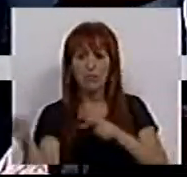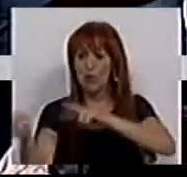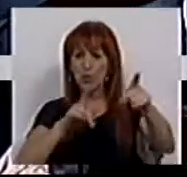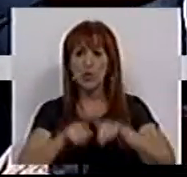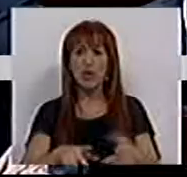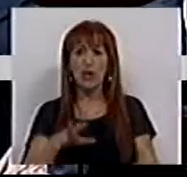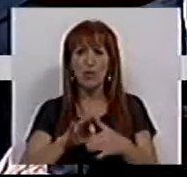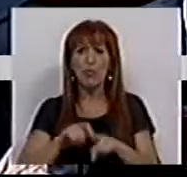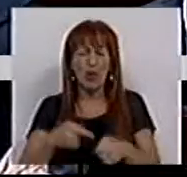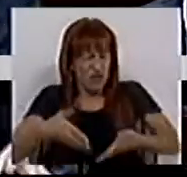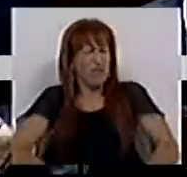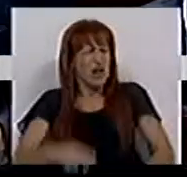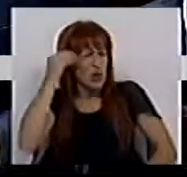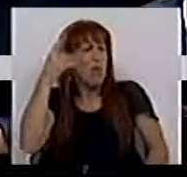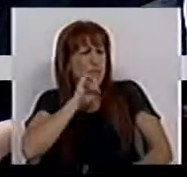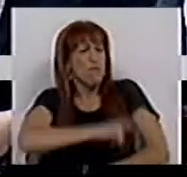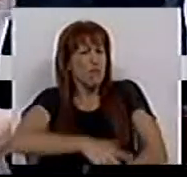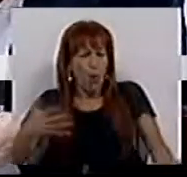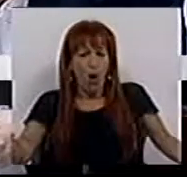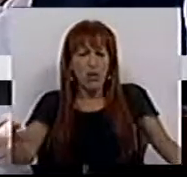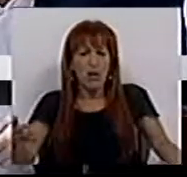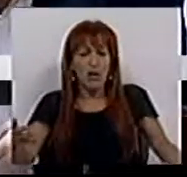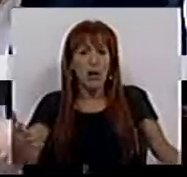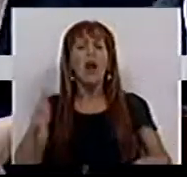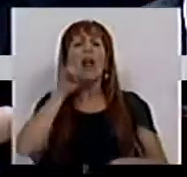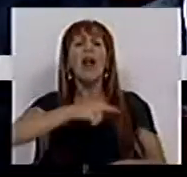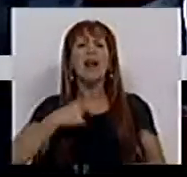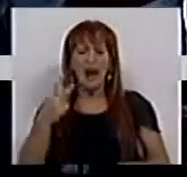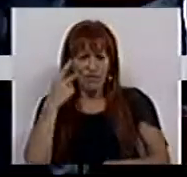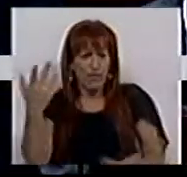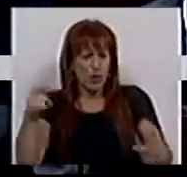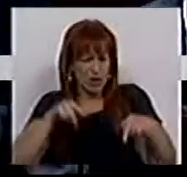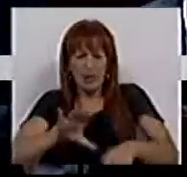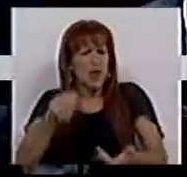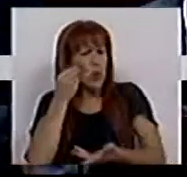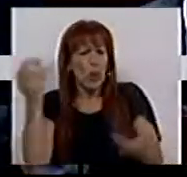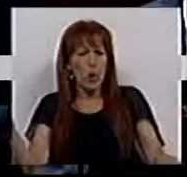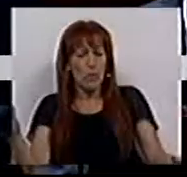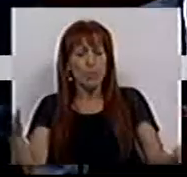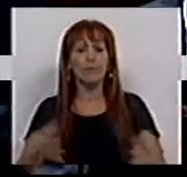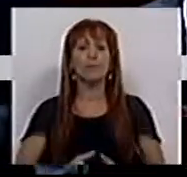sequer sonhar ter filhos, poder sequer querer viver neste país.